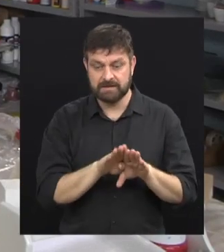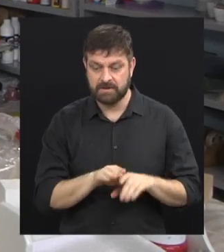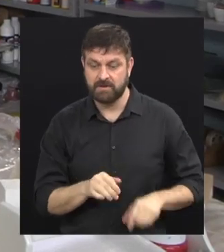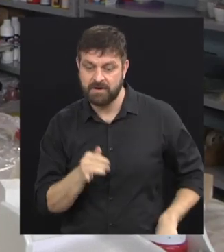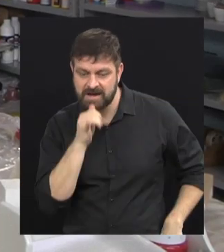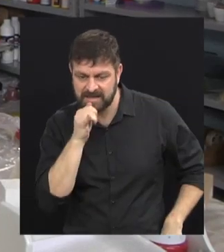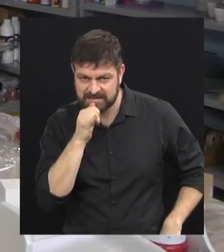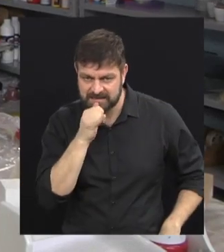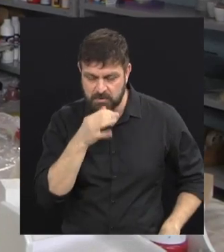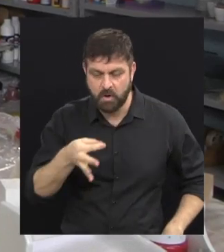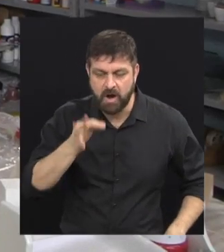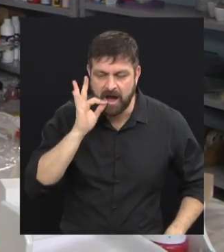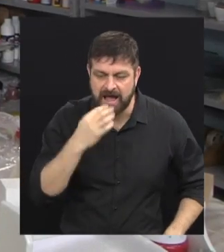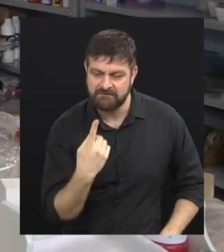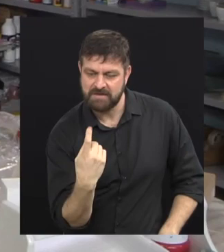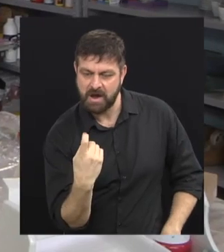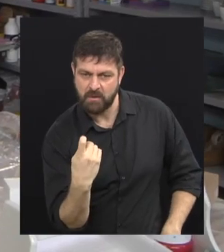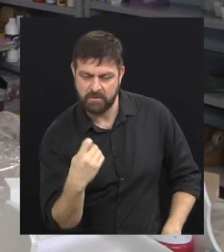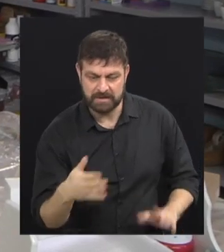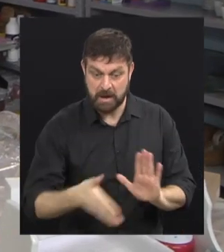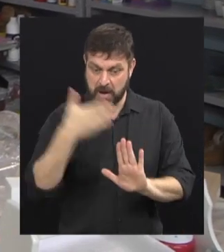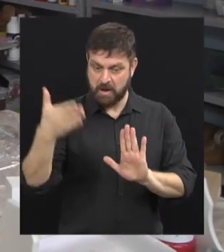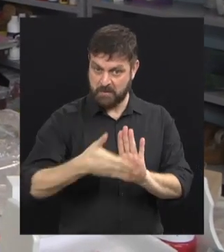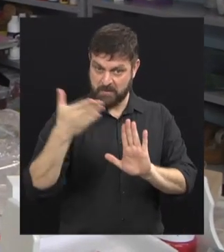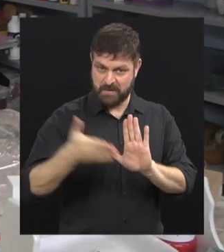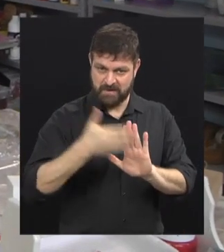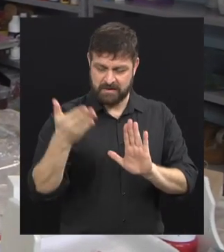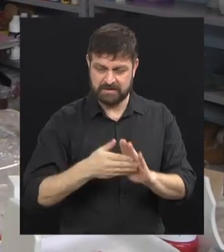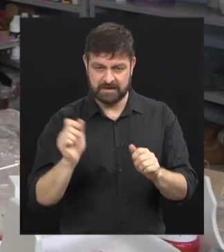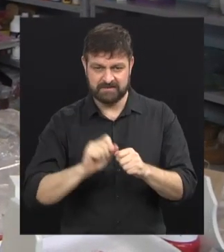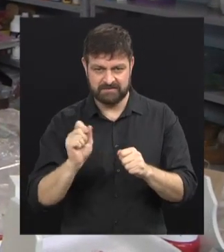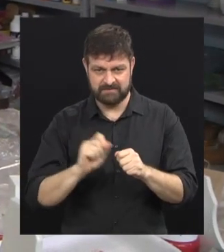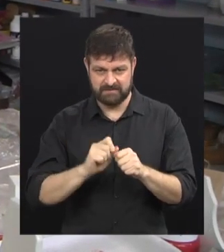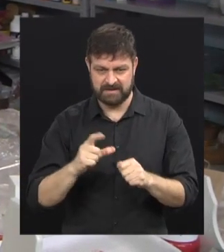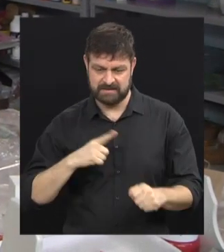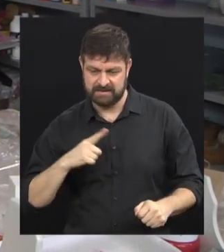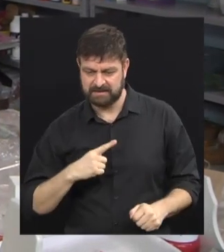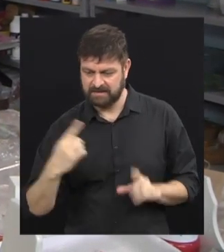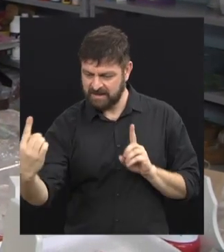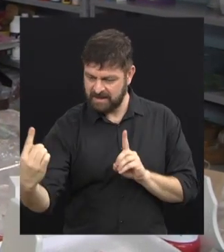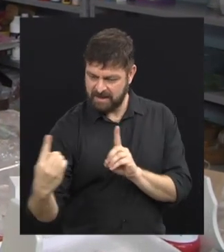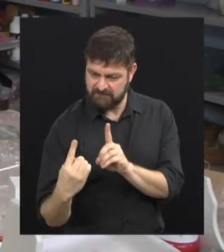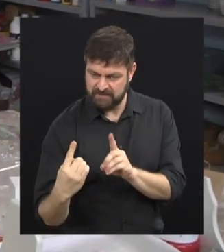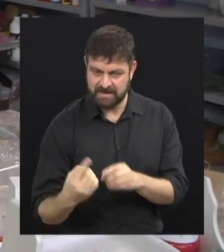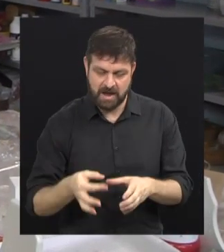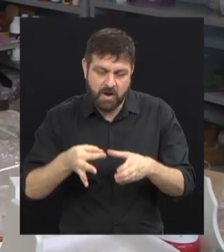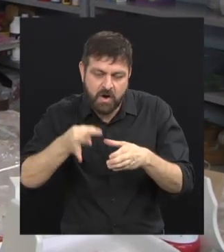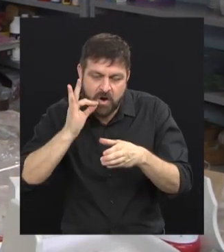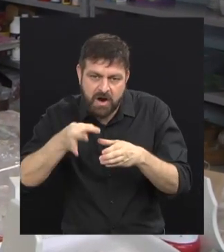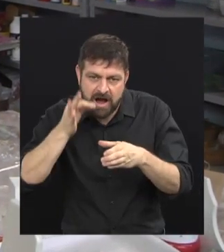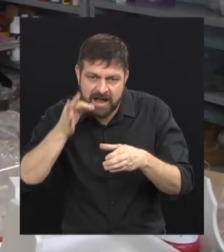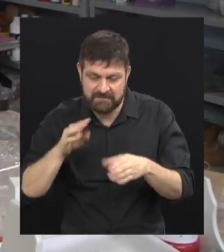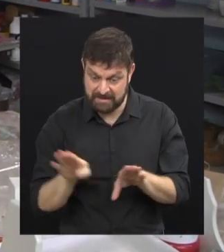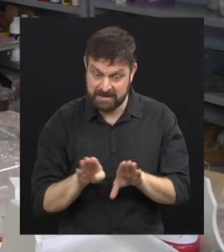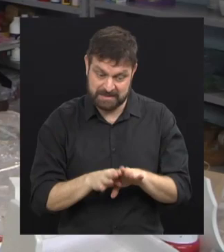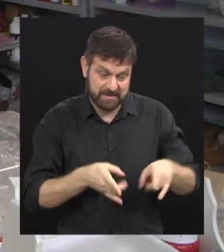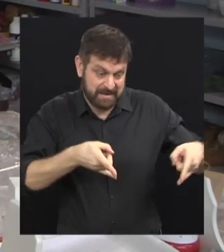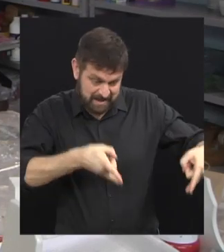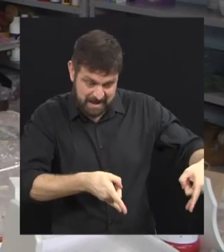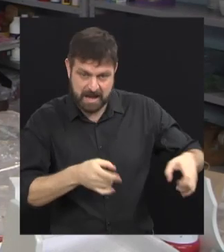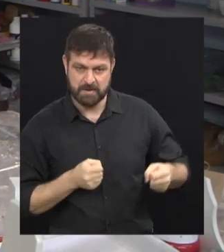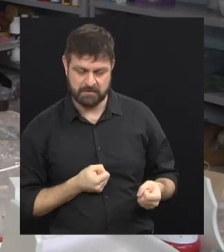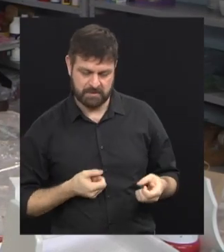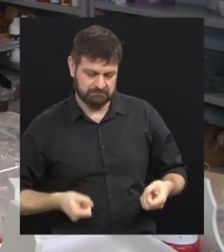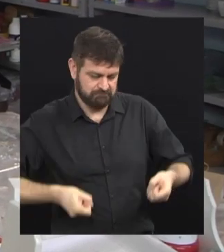cafezinho individual, que está muito em moda hoje, né? Para quem gosta de servir café na cama também, a